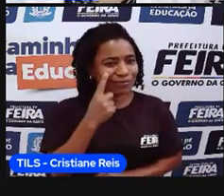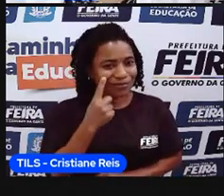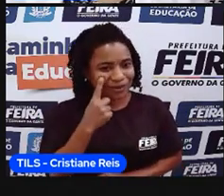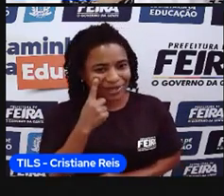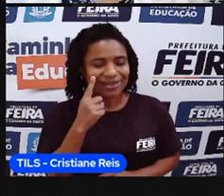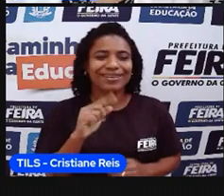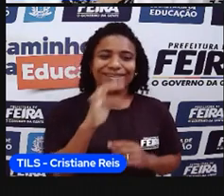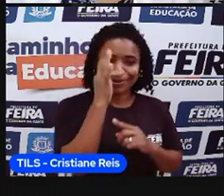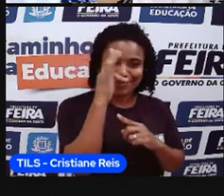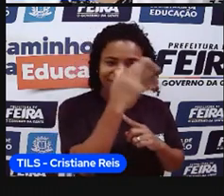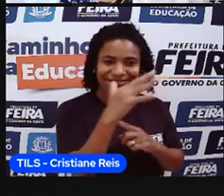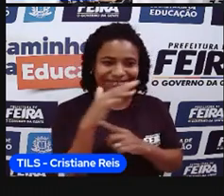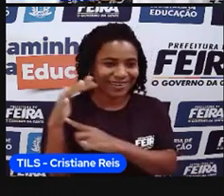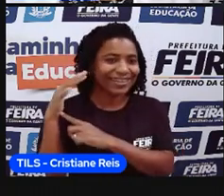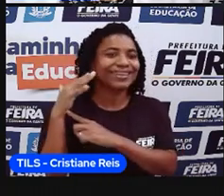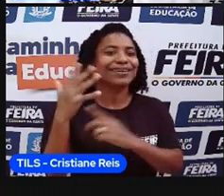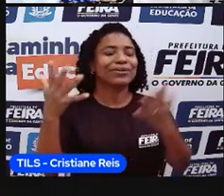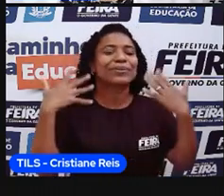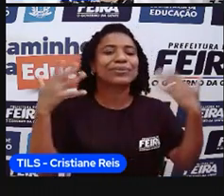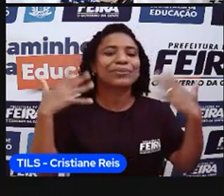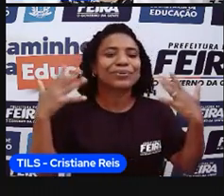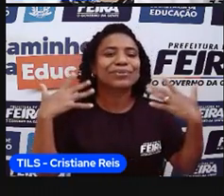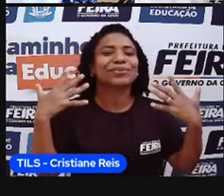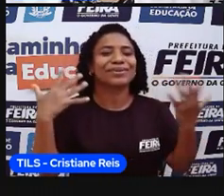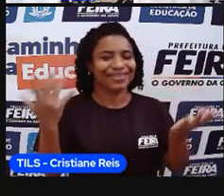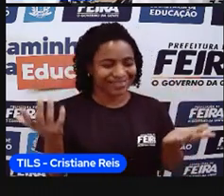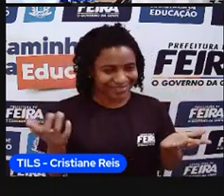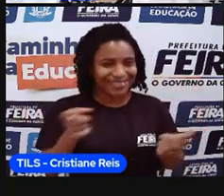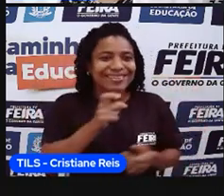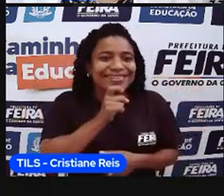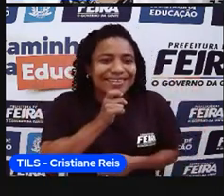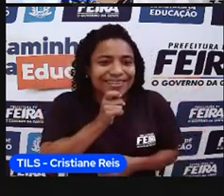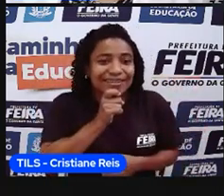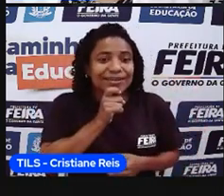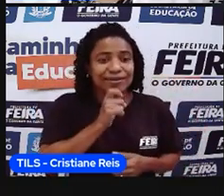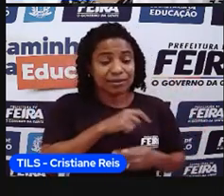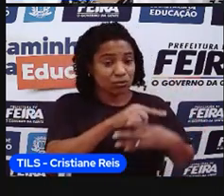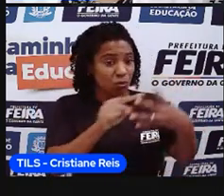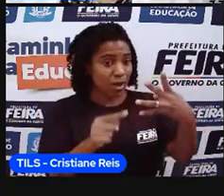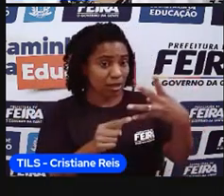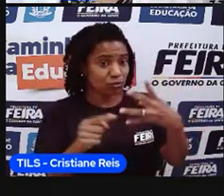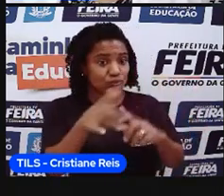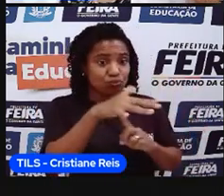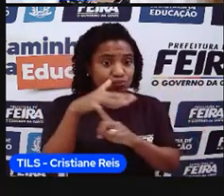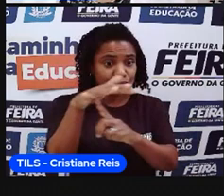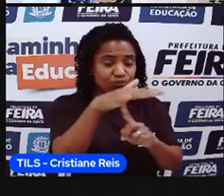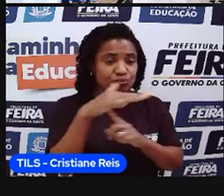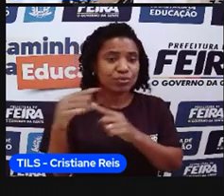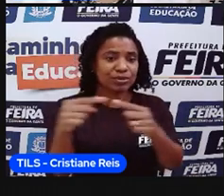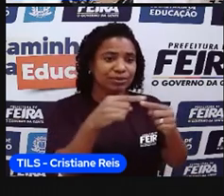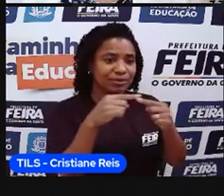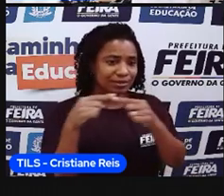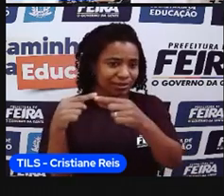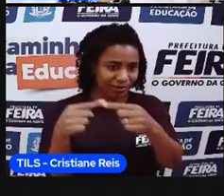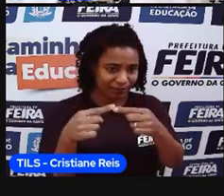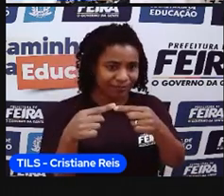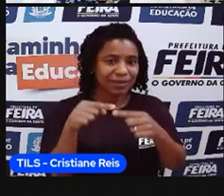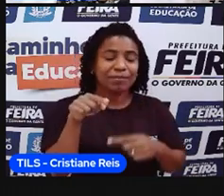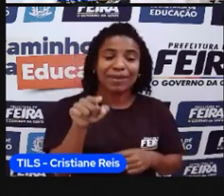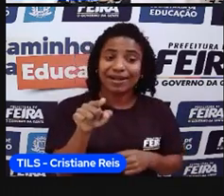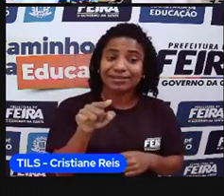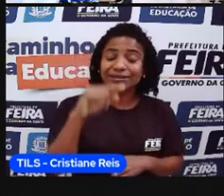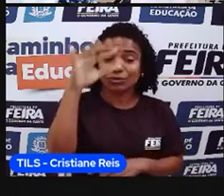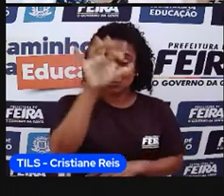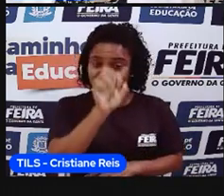a primavera, o verão, o inverno, o outono. Aqui, não, a gente vai ter duas estações, uma seca e outra chuvosa, né? A gente é divide segundo o calendário, mas